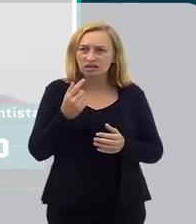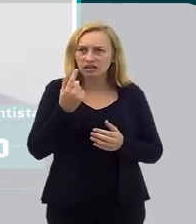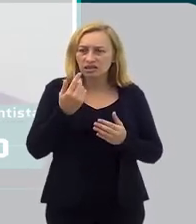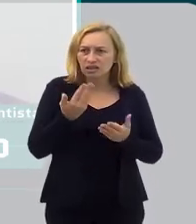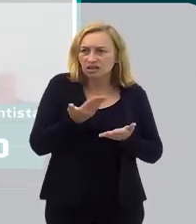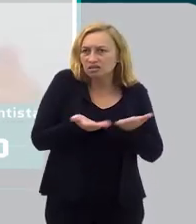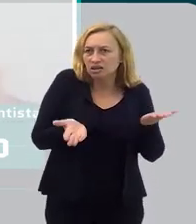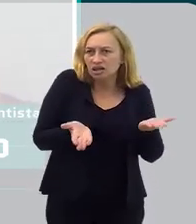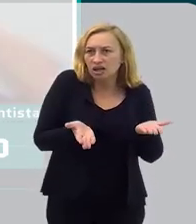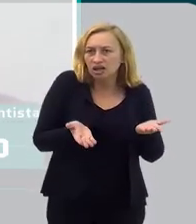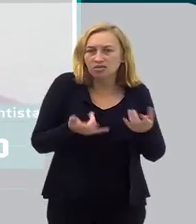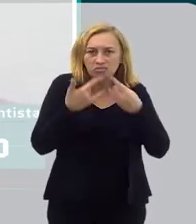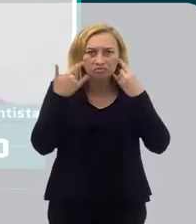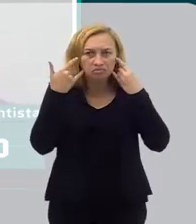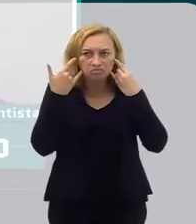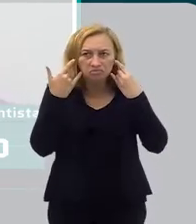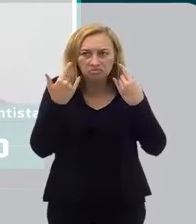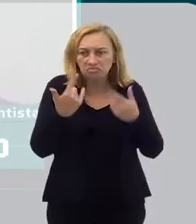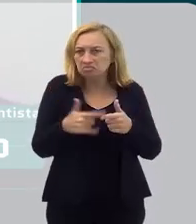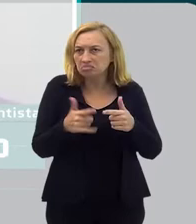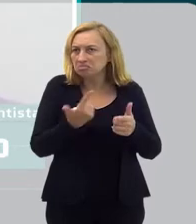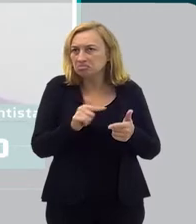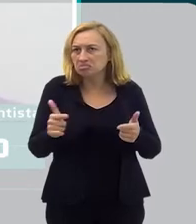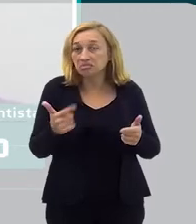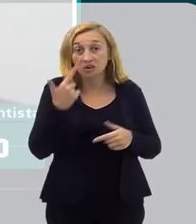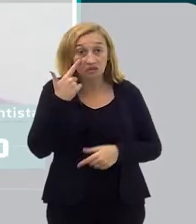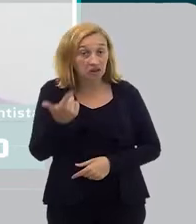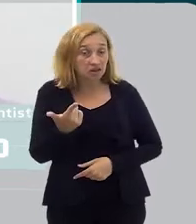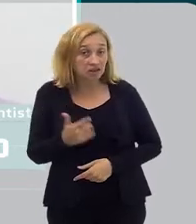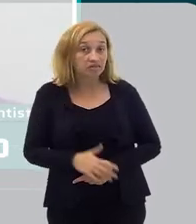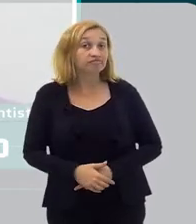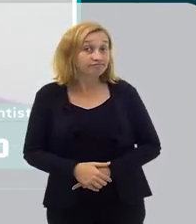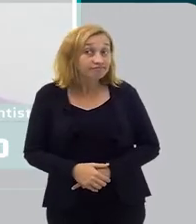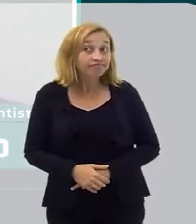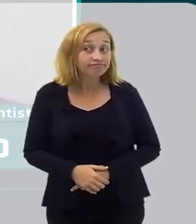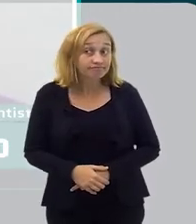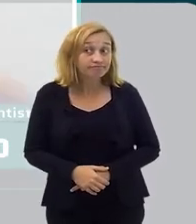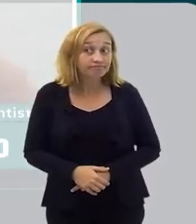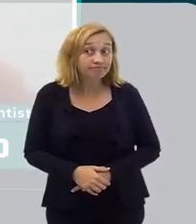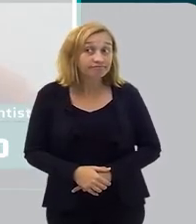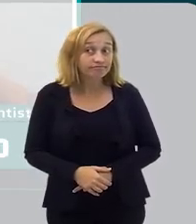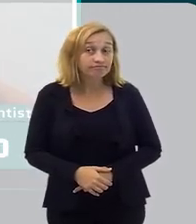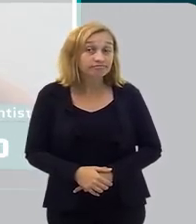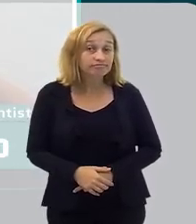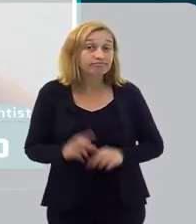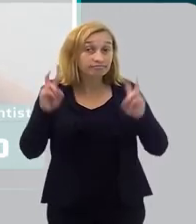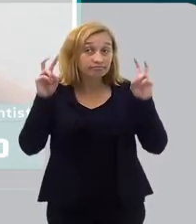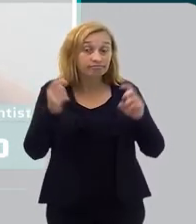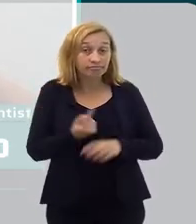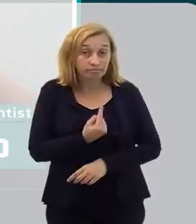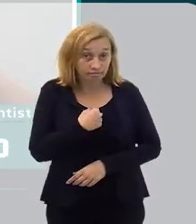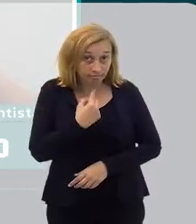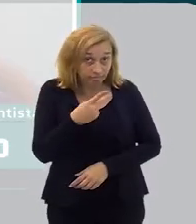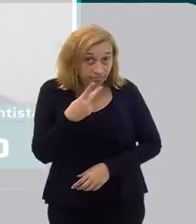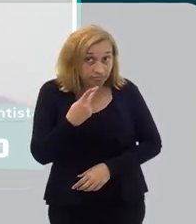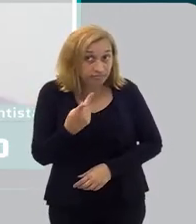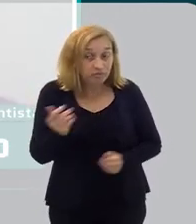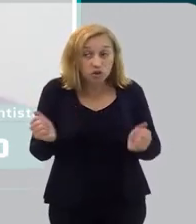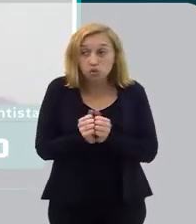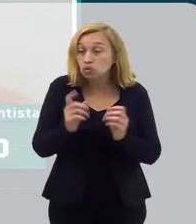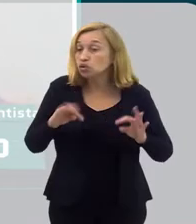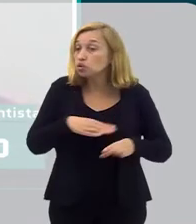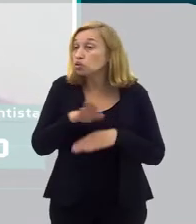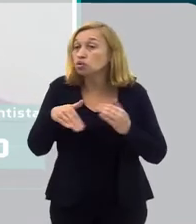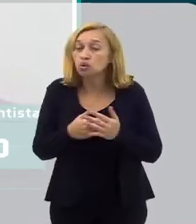caiu, como eu estava usando máscara, não estava nem aí. Então, você vê. Isso daí é um caso que eu estou citando. E